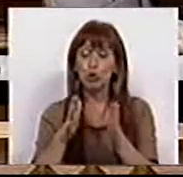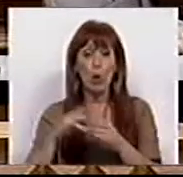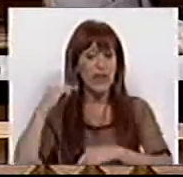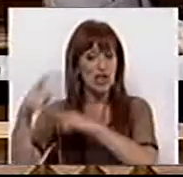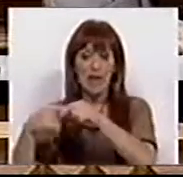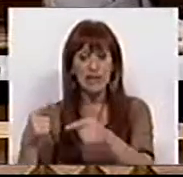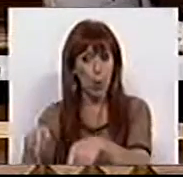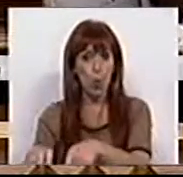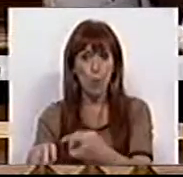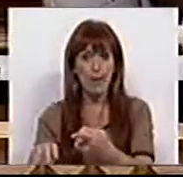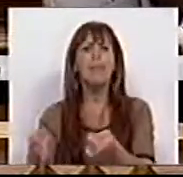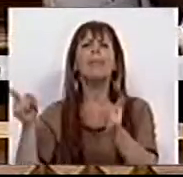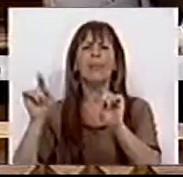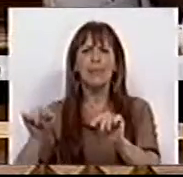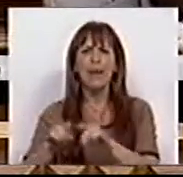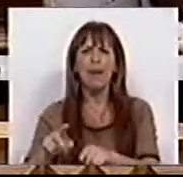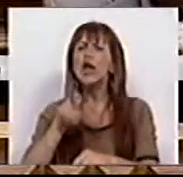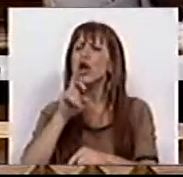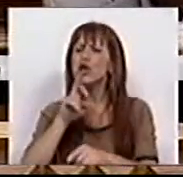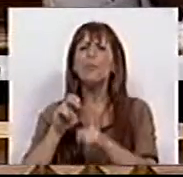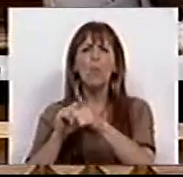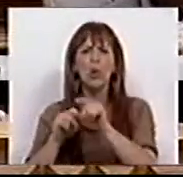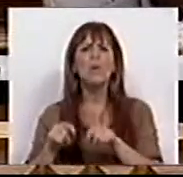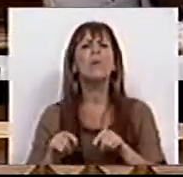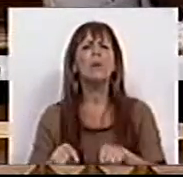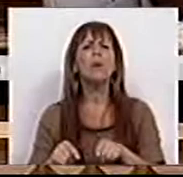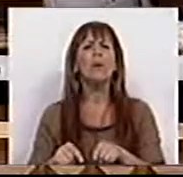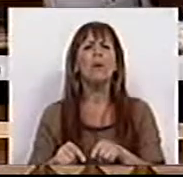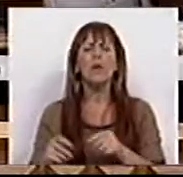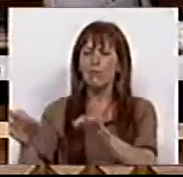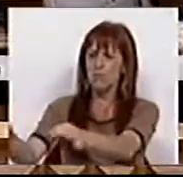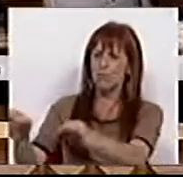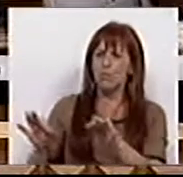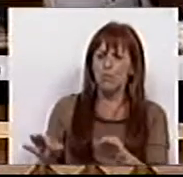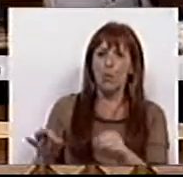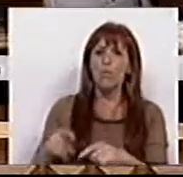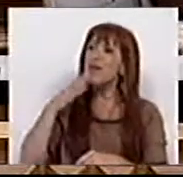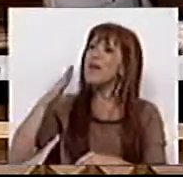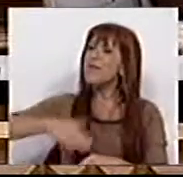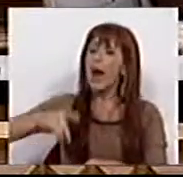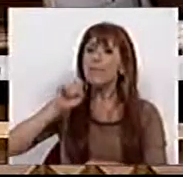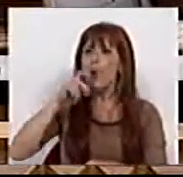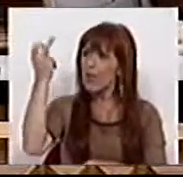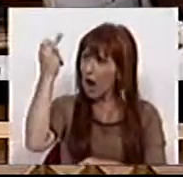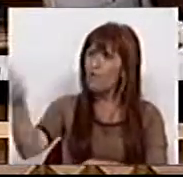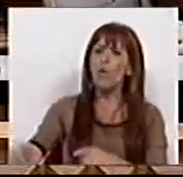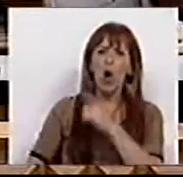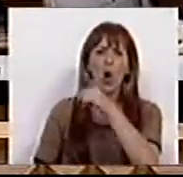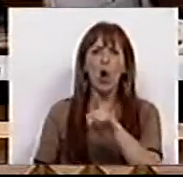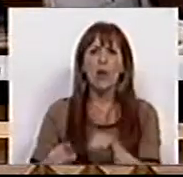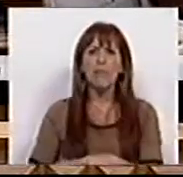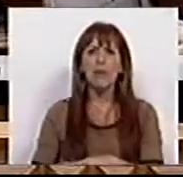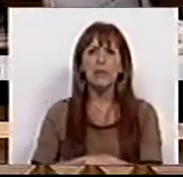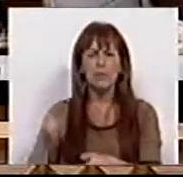geração, também respondemos com a antecipação da idade da reforma e a